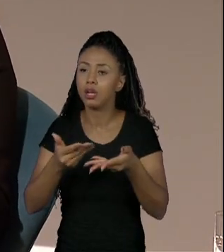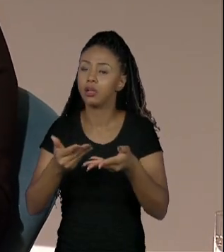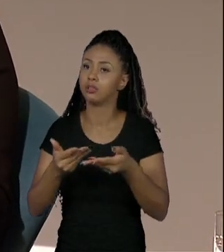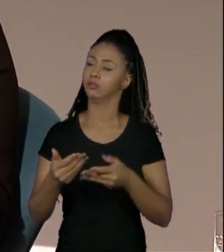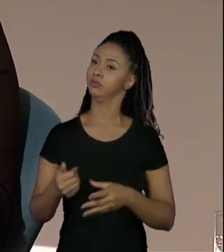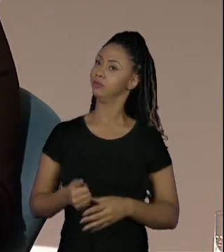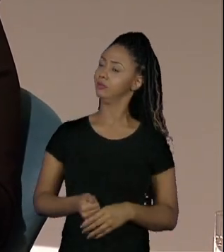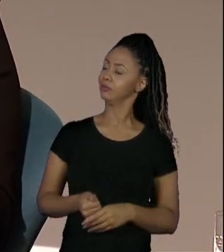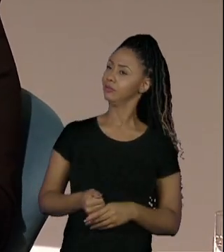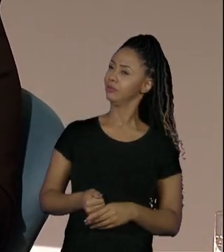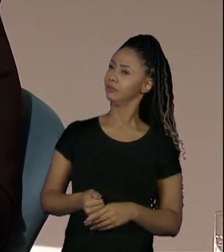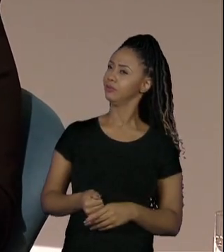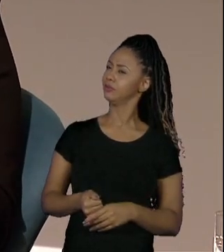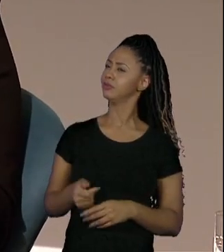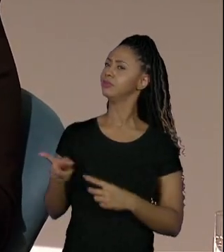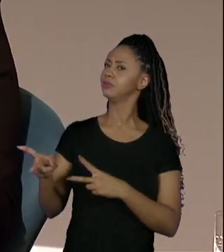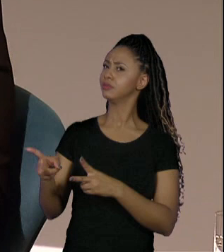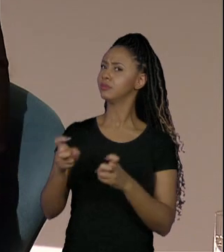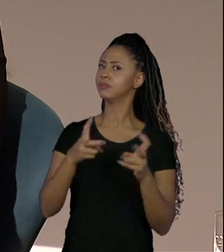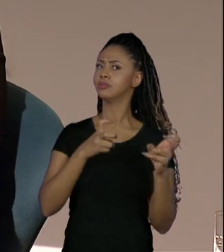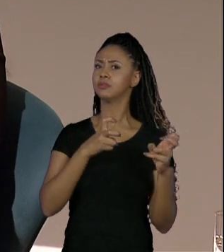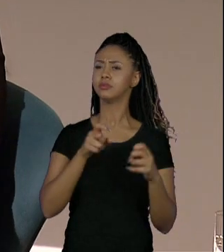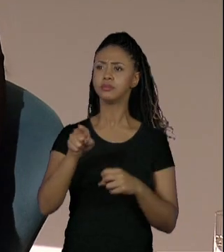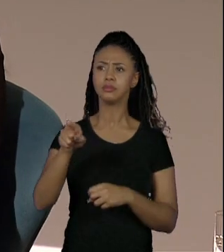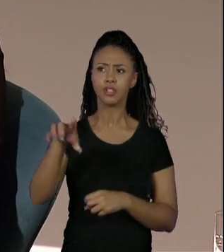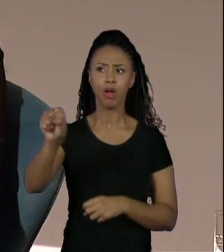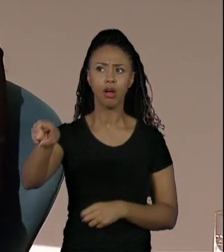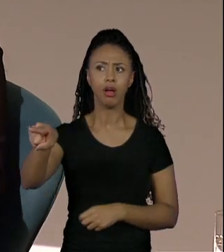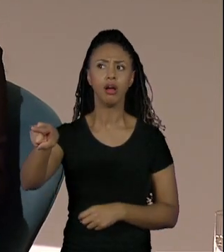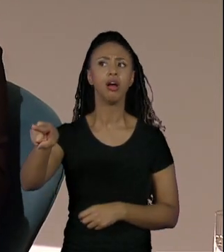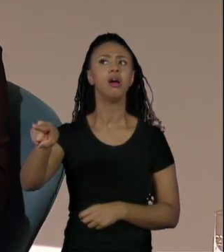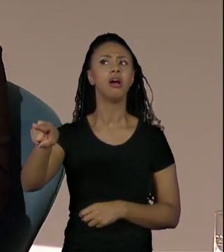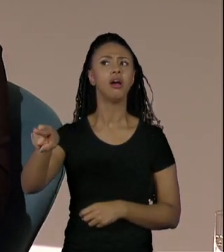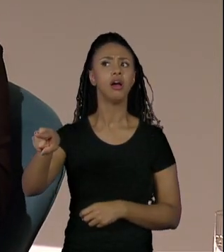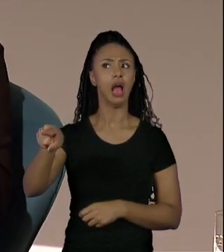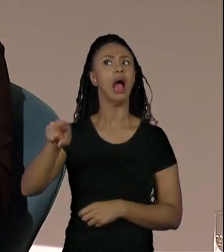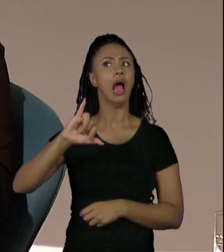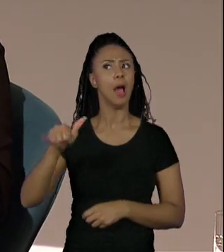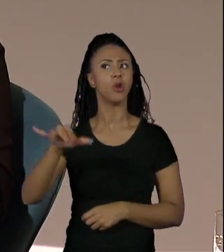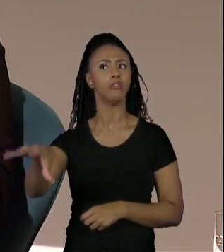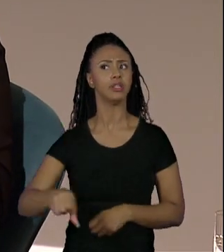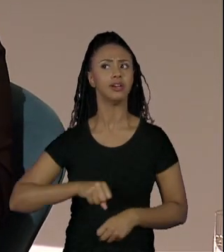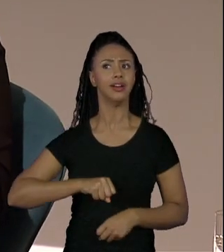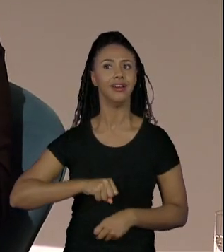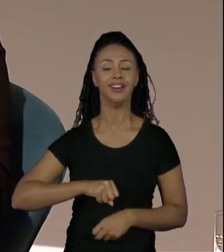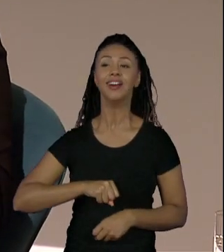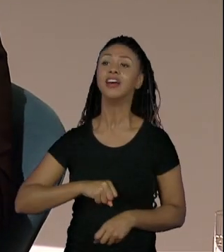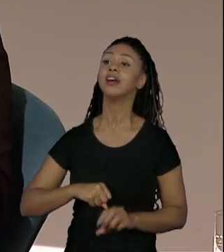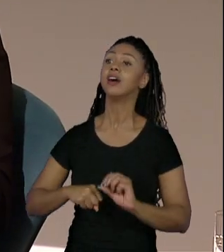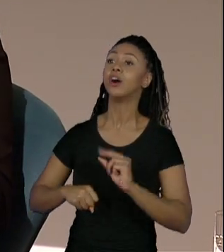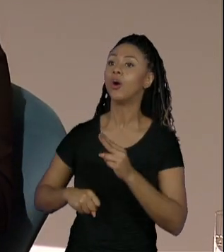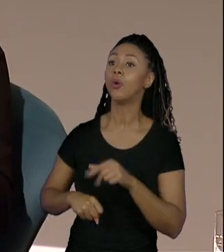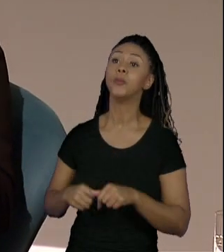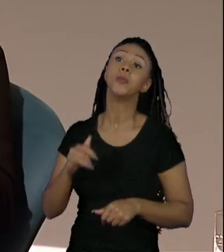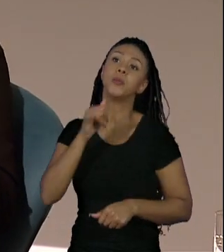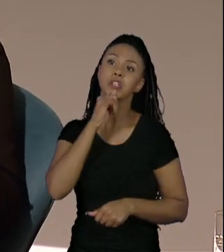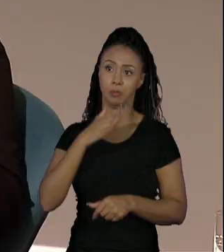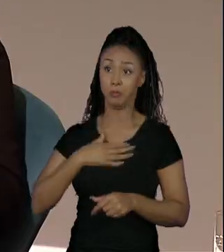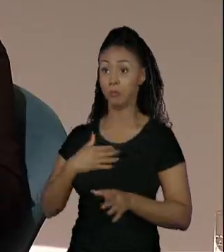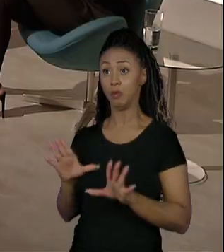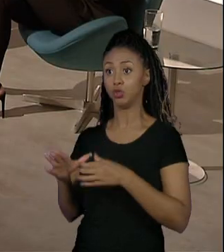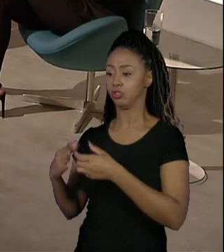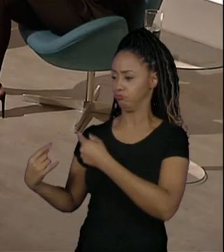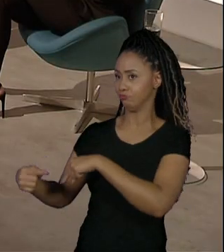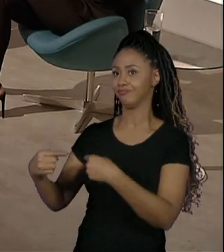você começa a observar e você fala, opa, eu acho que isso aqui eu vou usar. Então, por exemplo, se eu tenho o meu time discutindo,